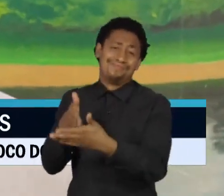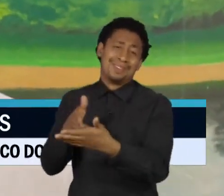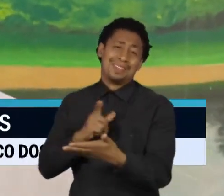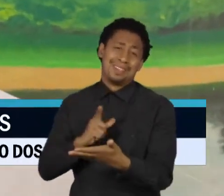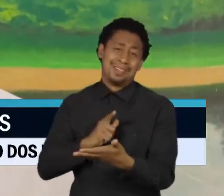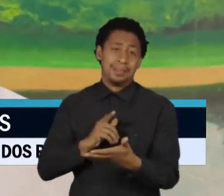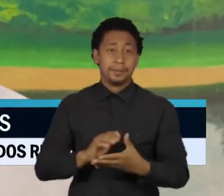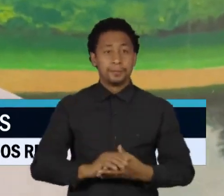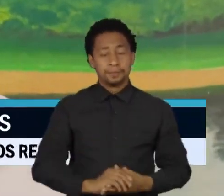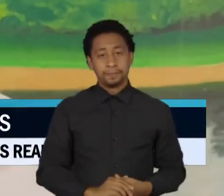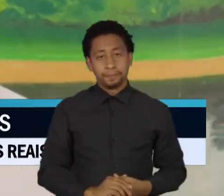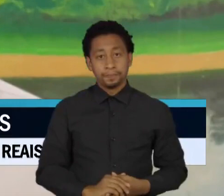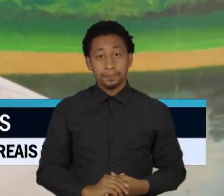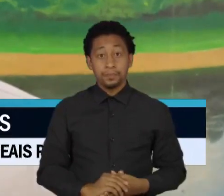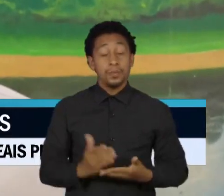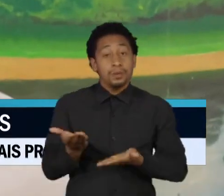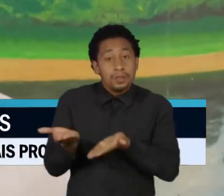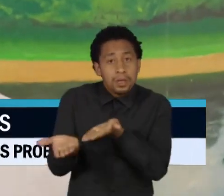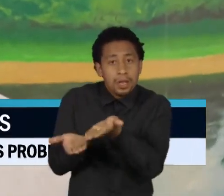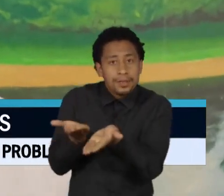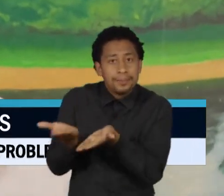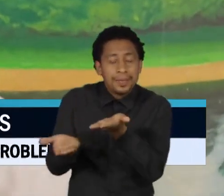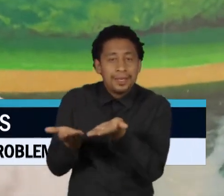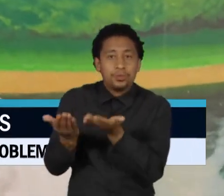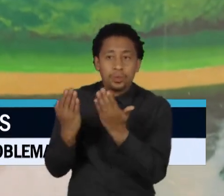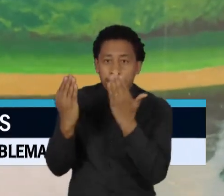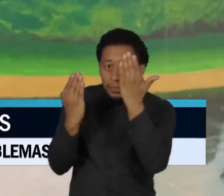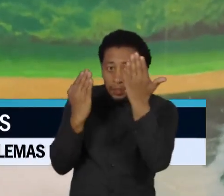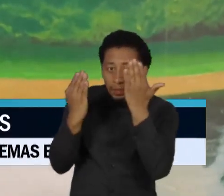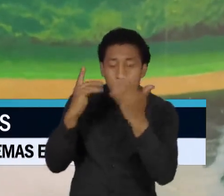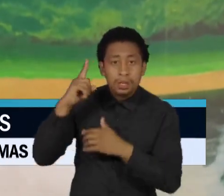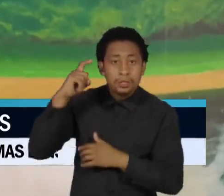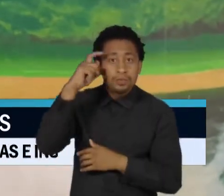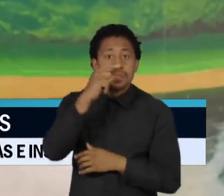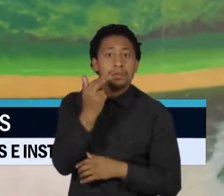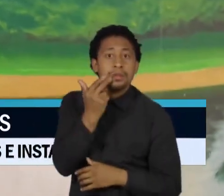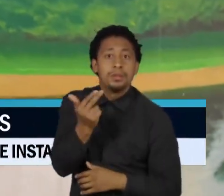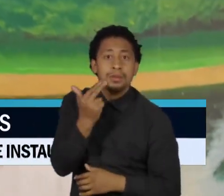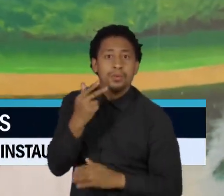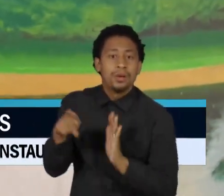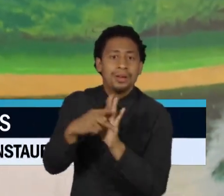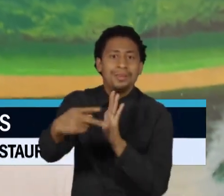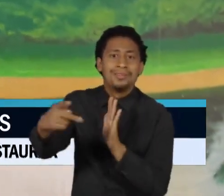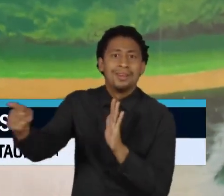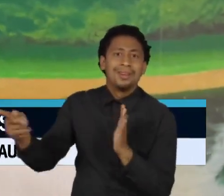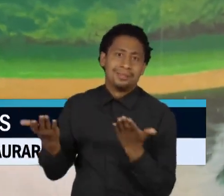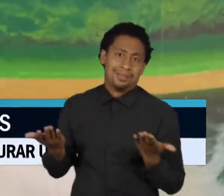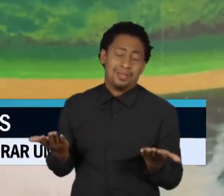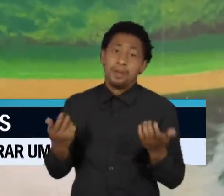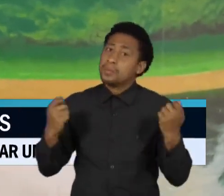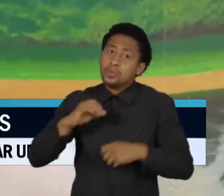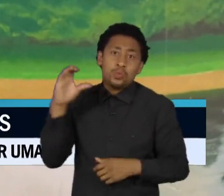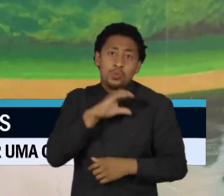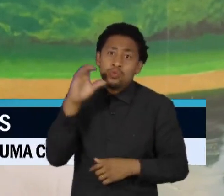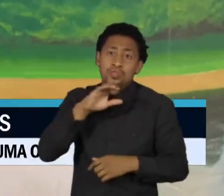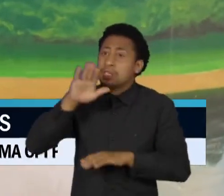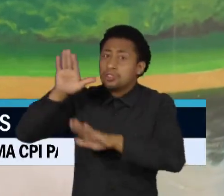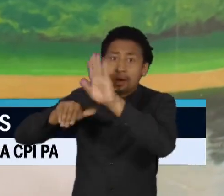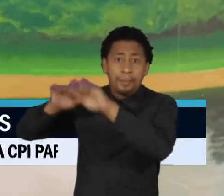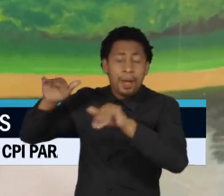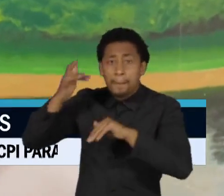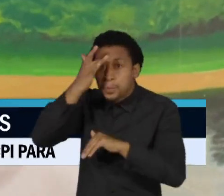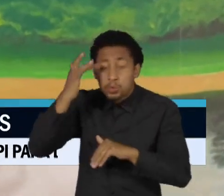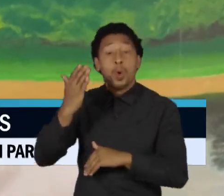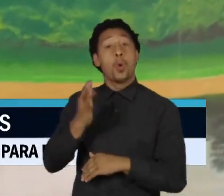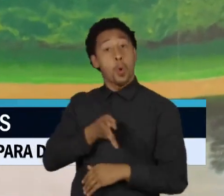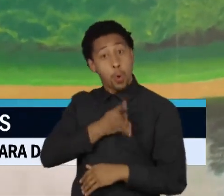específico na língua, em qualquer movimento de profissionais. A gente precisa, de fato, imediatamente garantir com que a CESAI venha